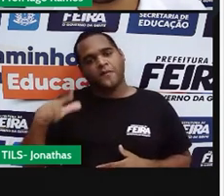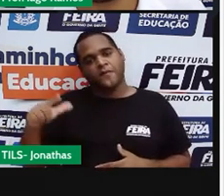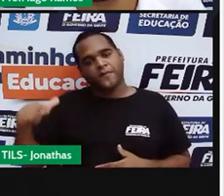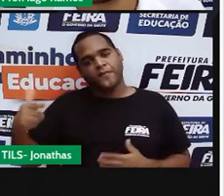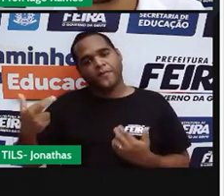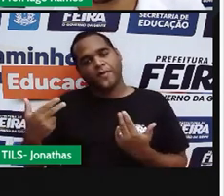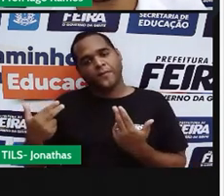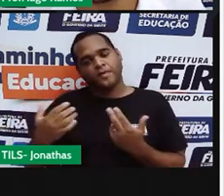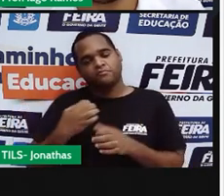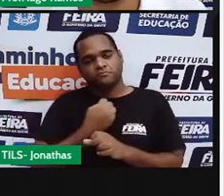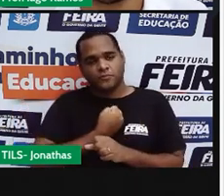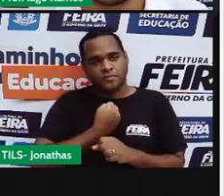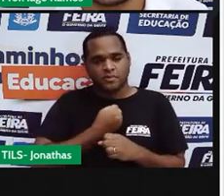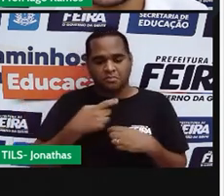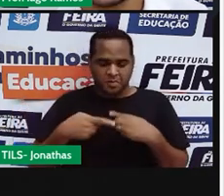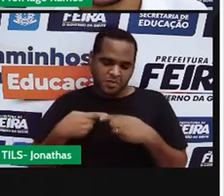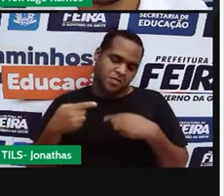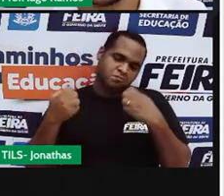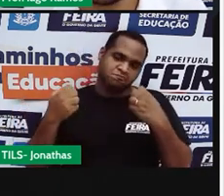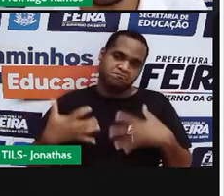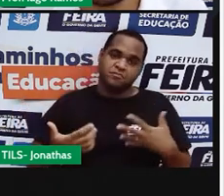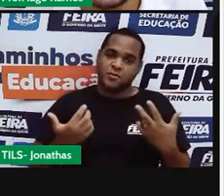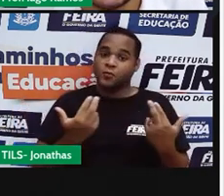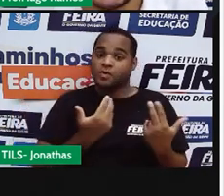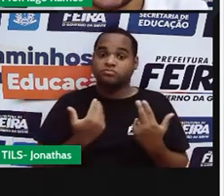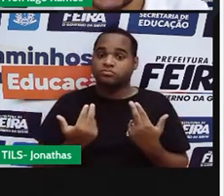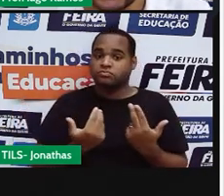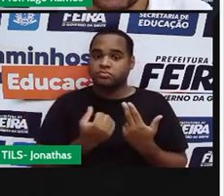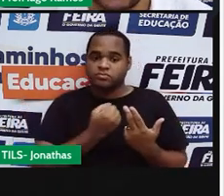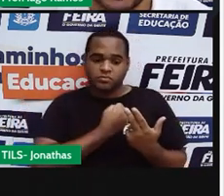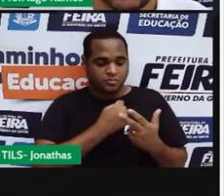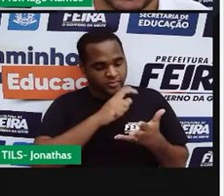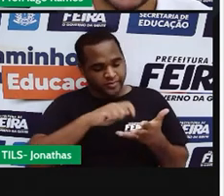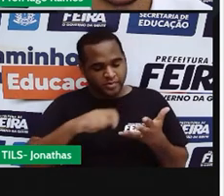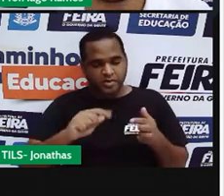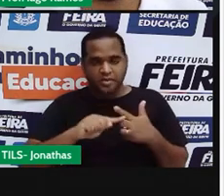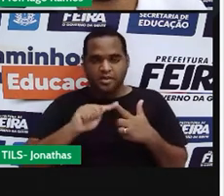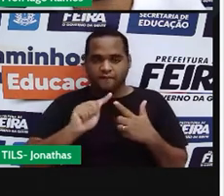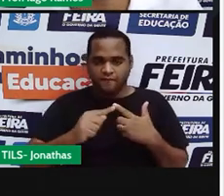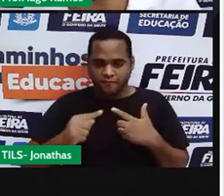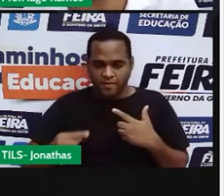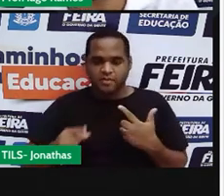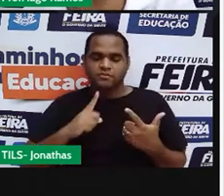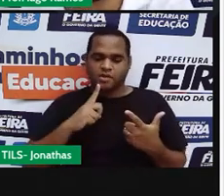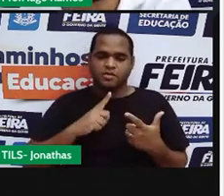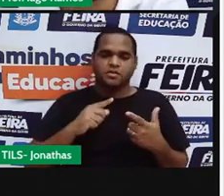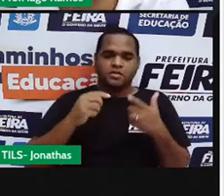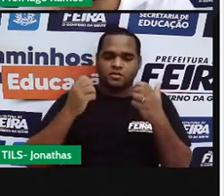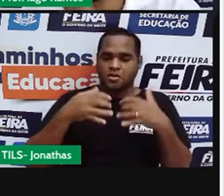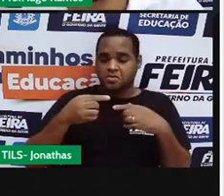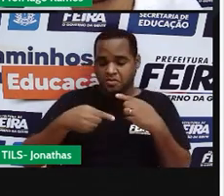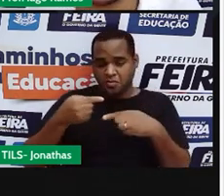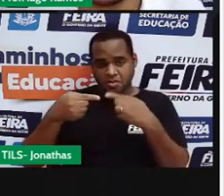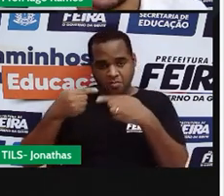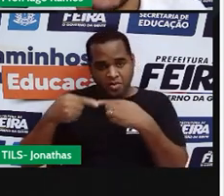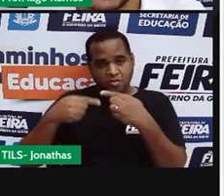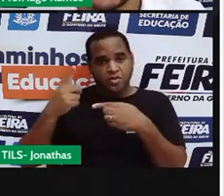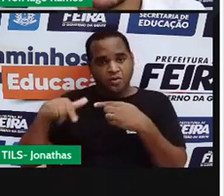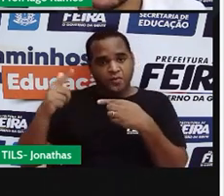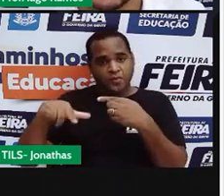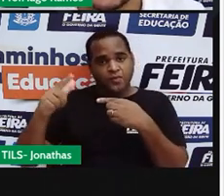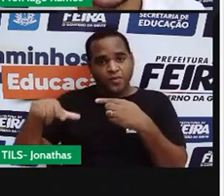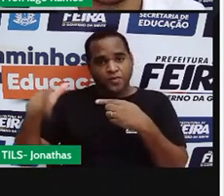então as dízimas periódicas os números escritos com vírgula e que depois da vírgula há uma repetição